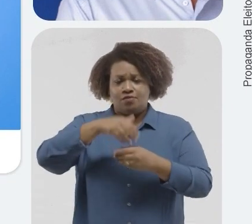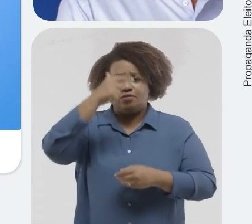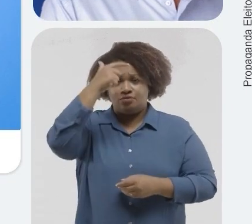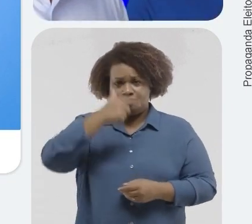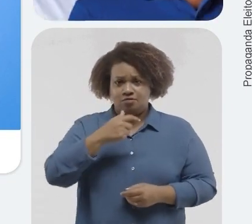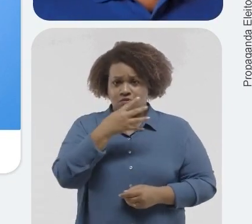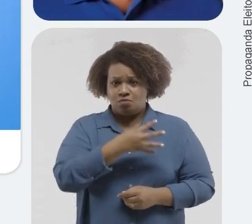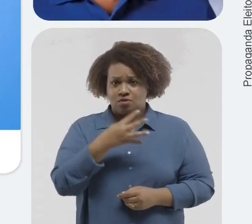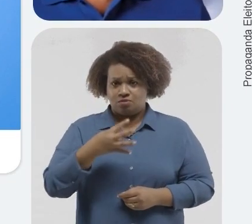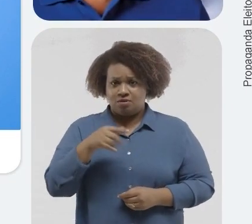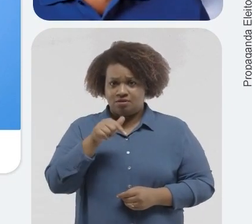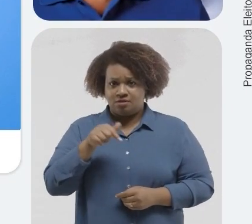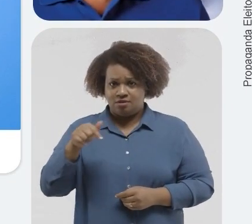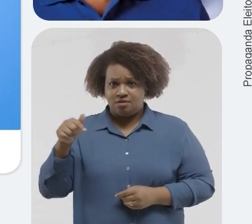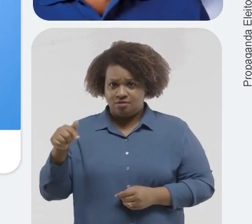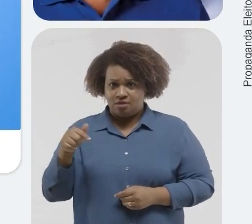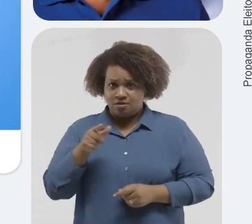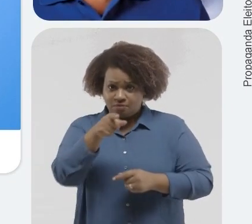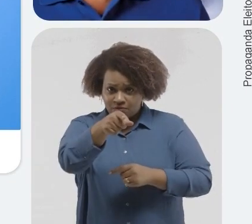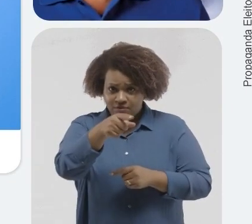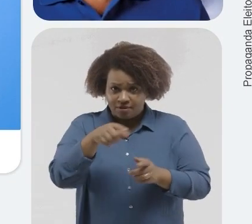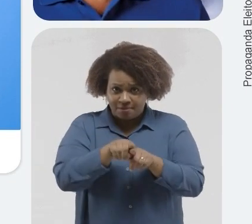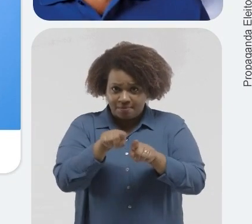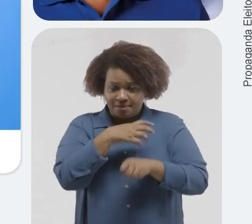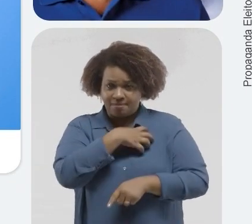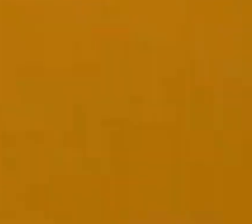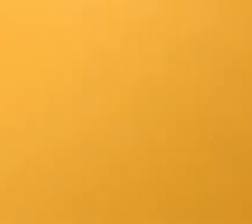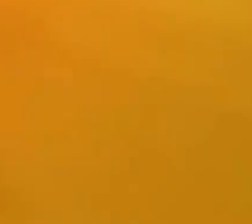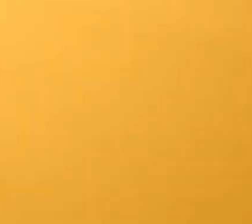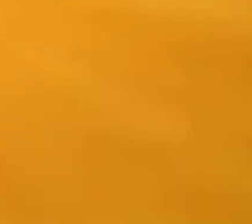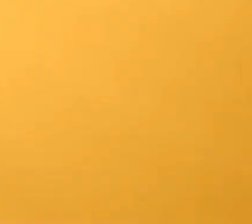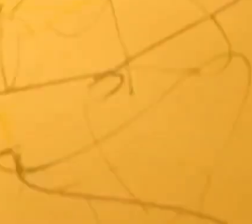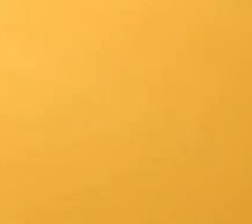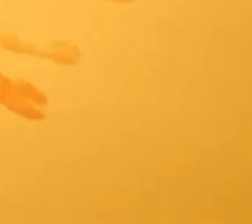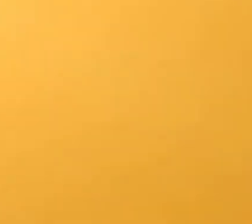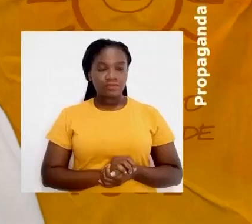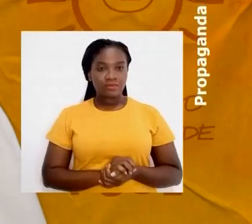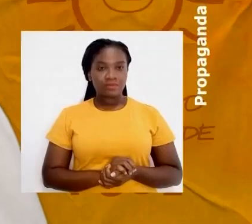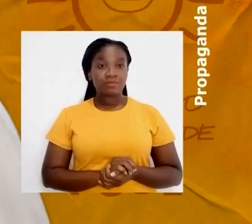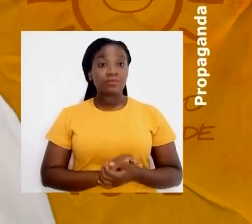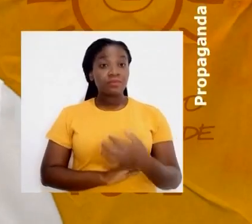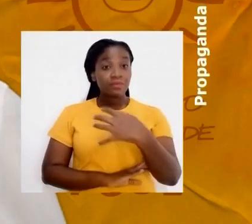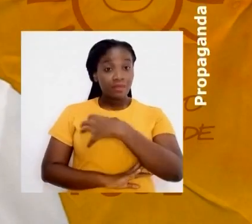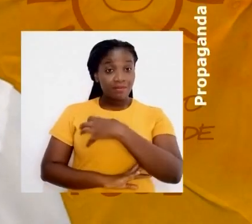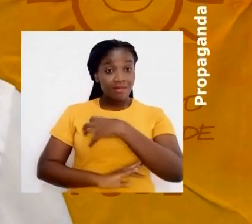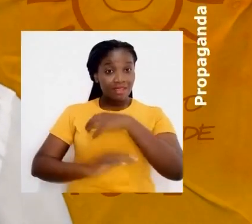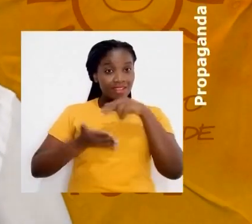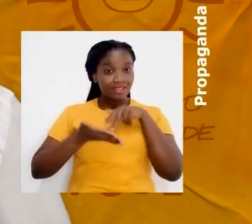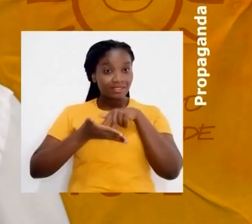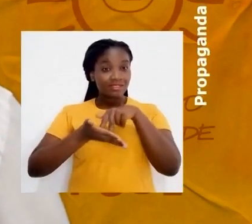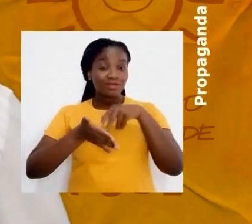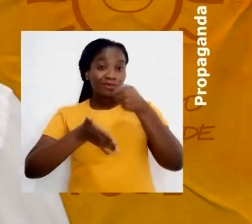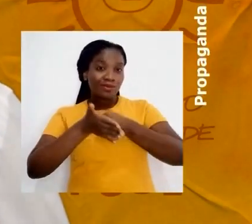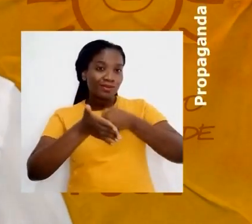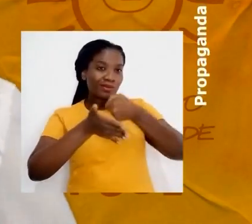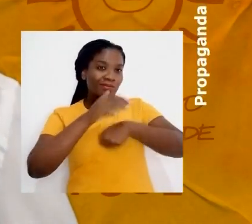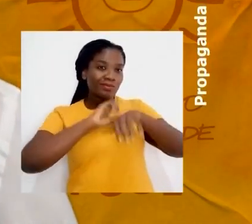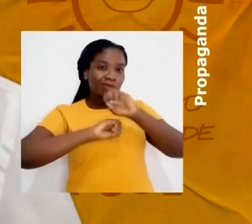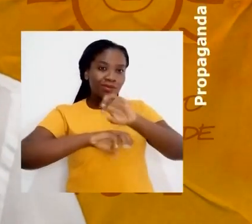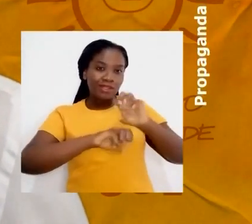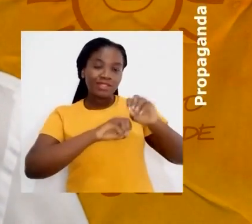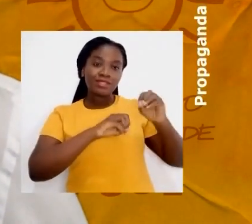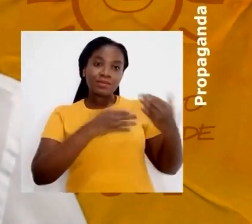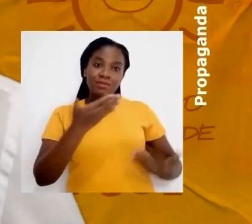Vote Marcinho, 44, 7, 7, 7. Por você e pela Bahia. Eu quero Hilton! Na Bahia da Resistência, na luta pela